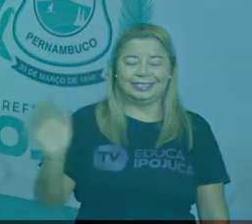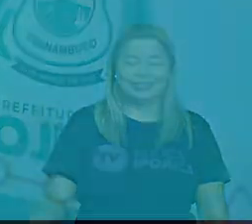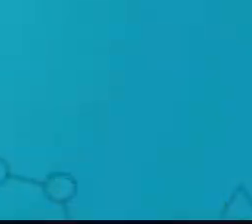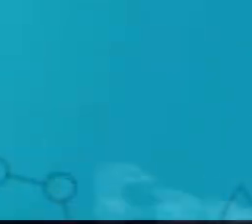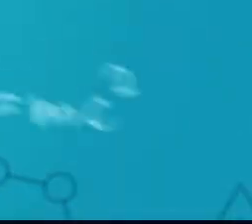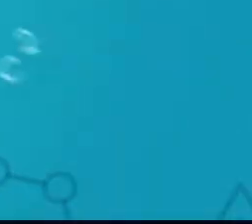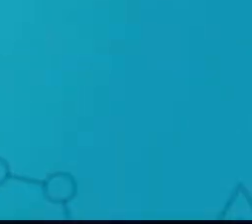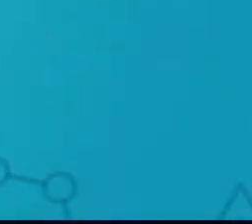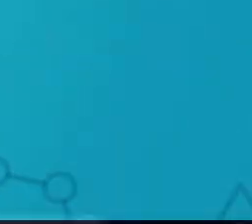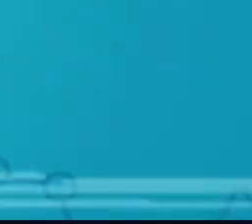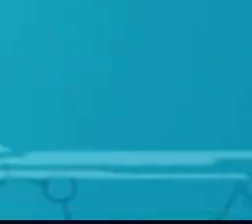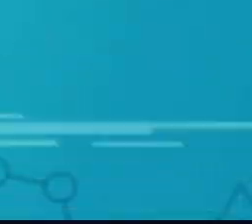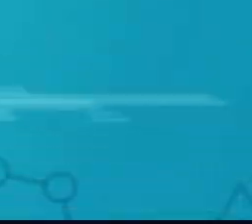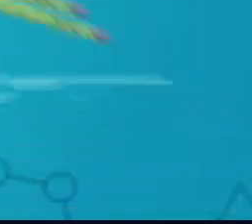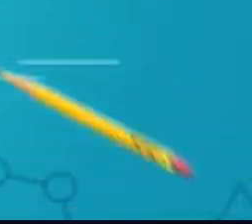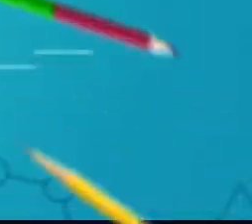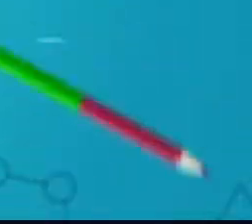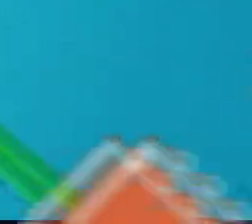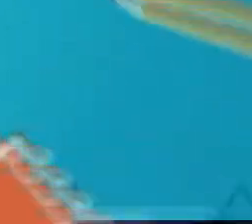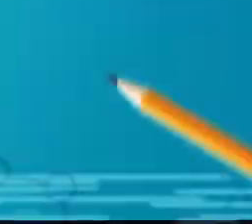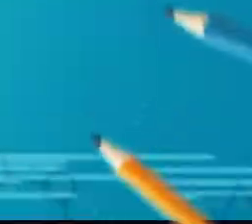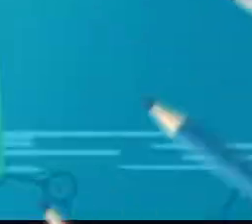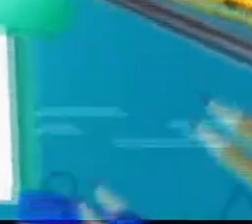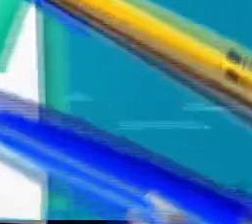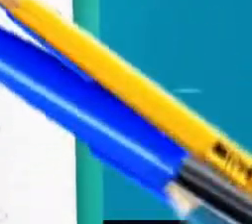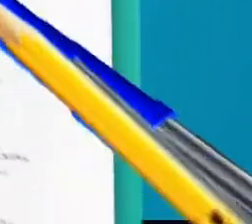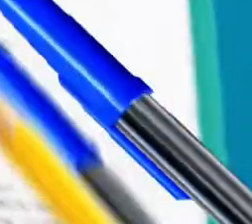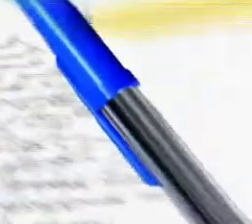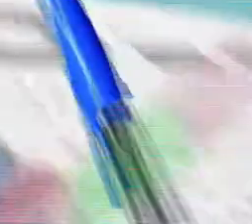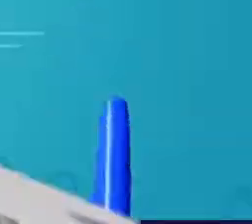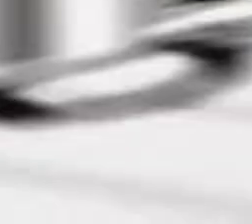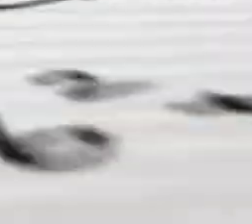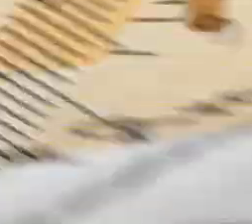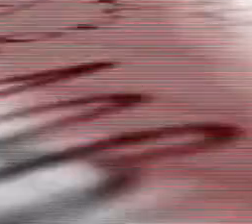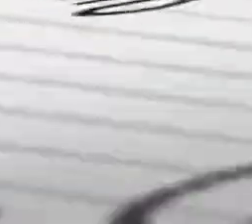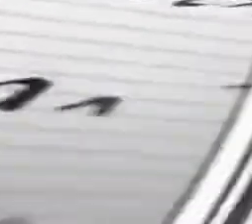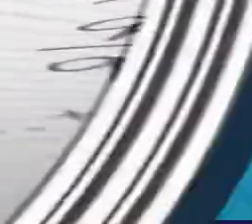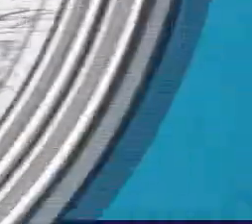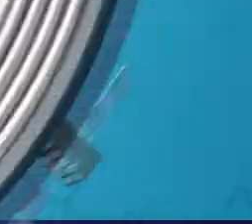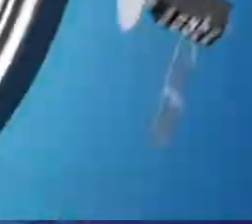Tchau! Tchau! Tchau! Tchau!